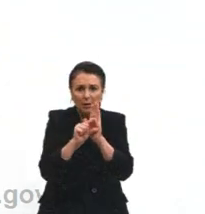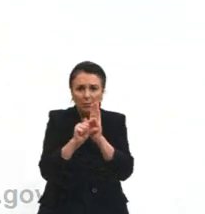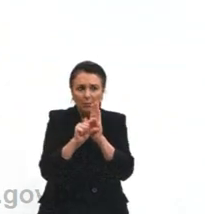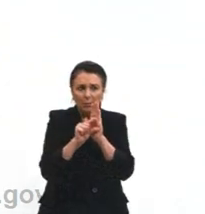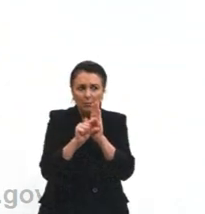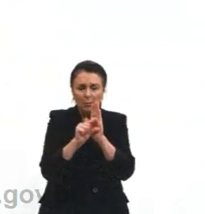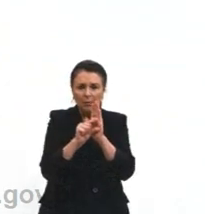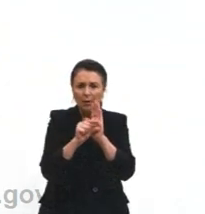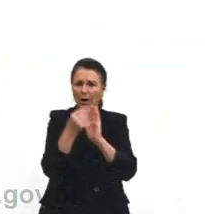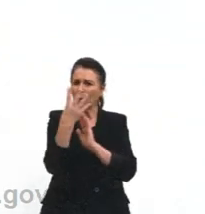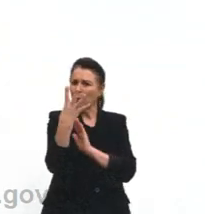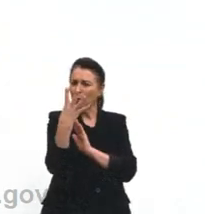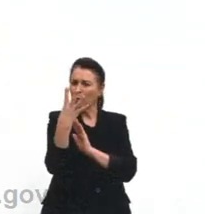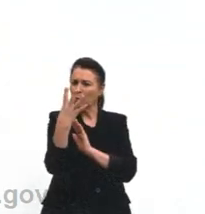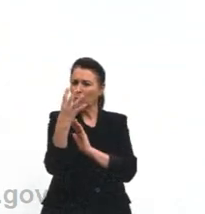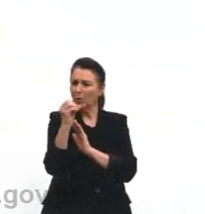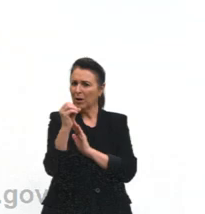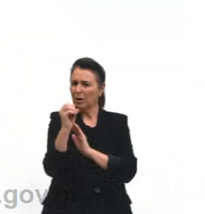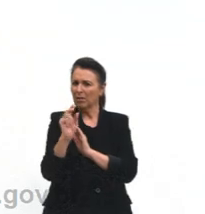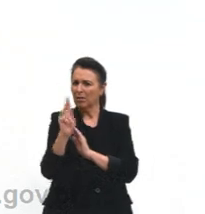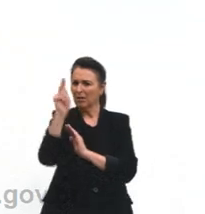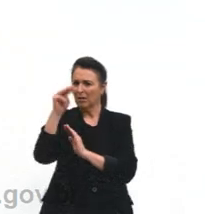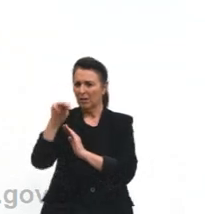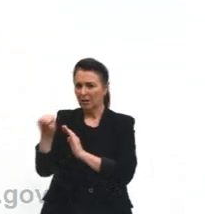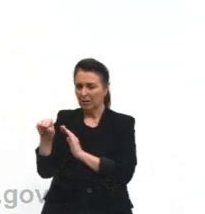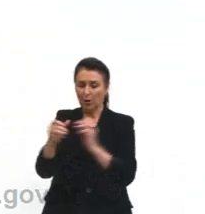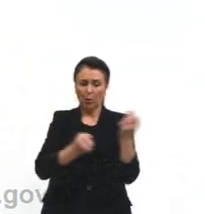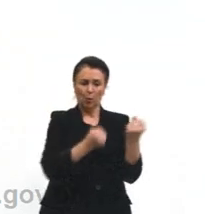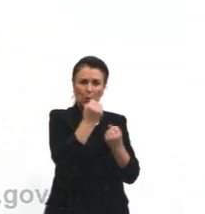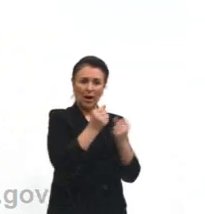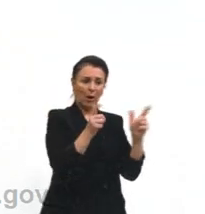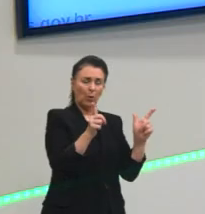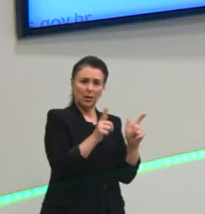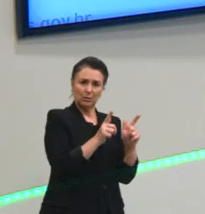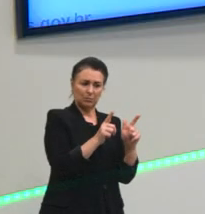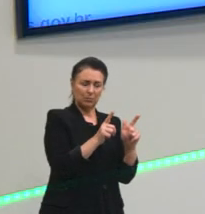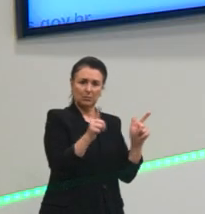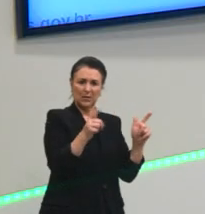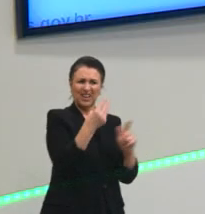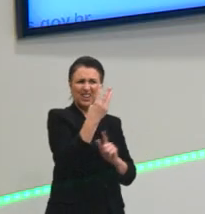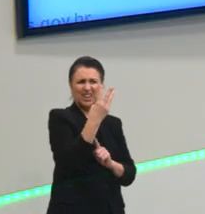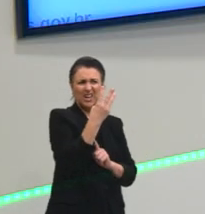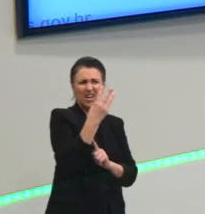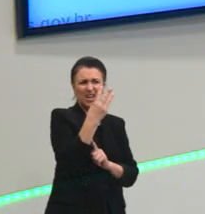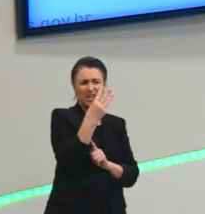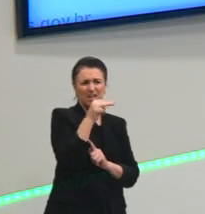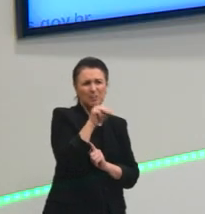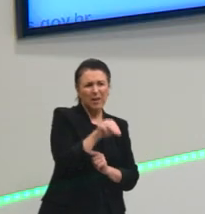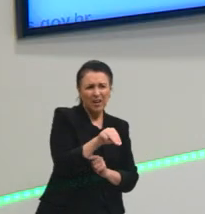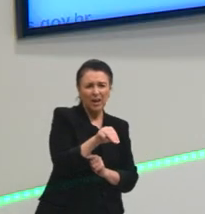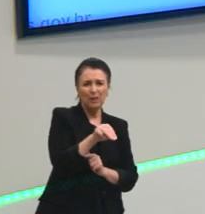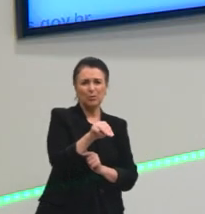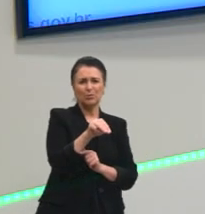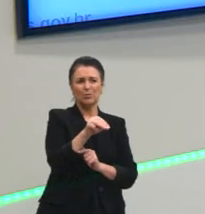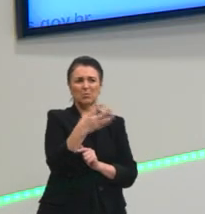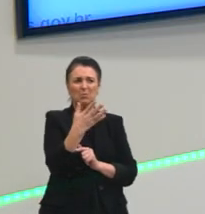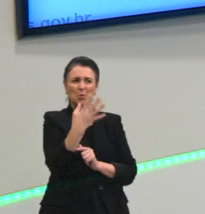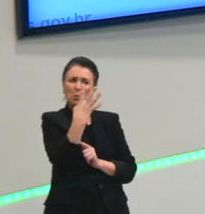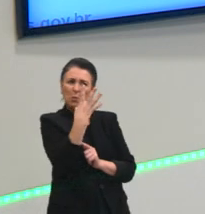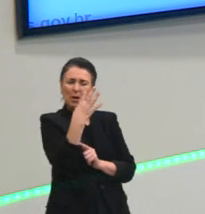quilômetros. Digamos que o carro tenha aproximadamente, eu não sei muito bem, os 3 metros, os 4 de comprimento.